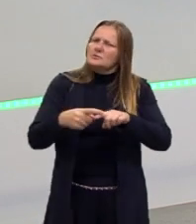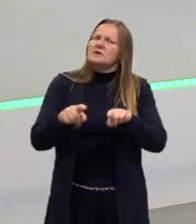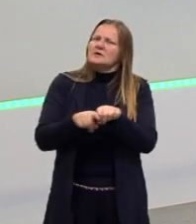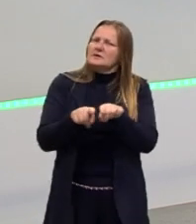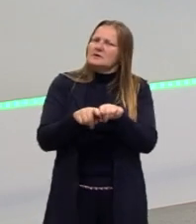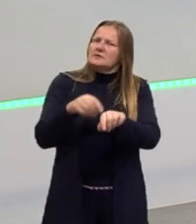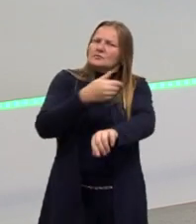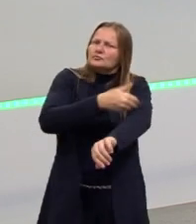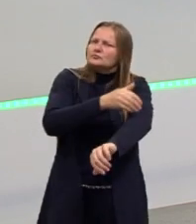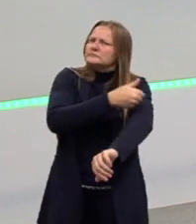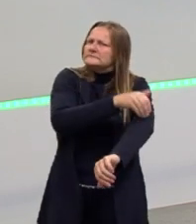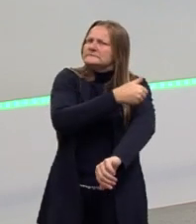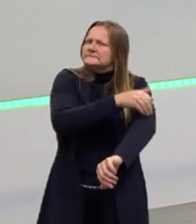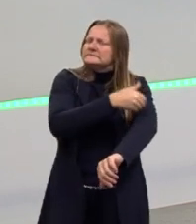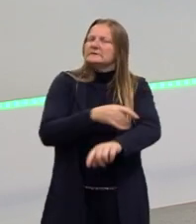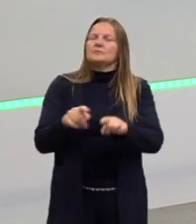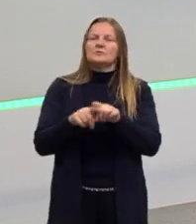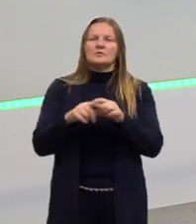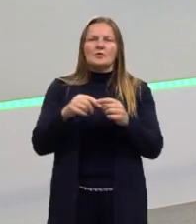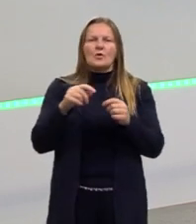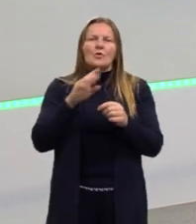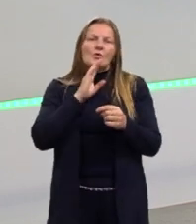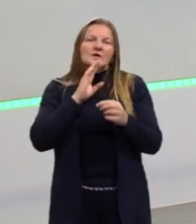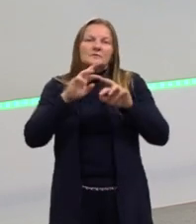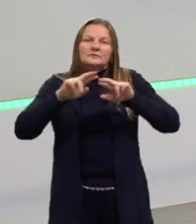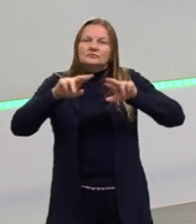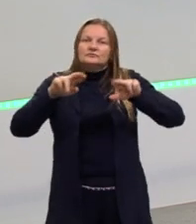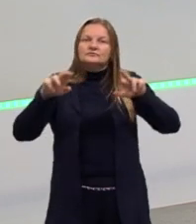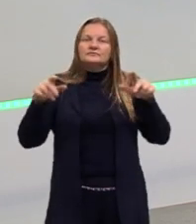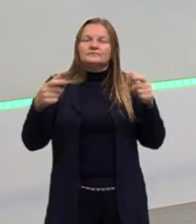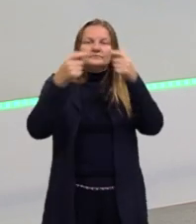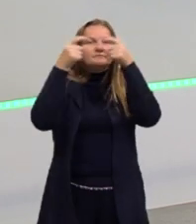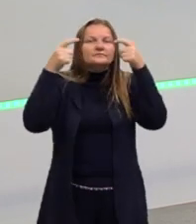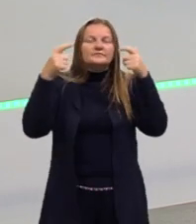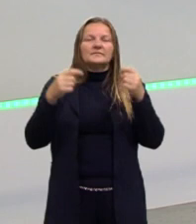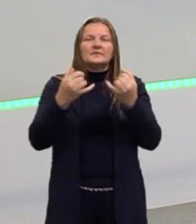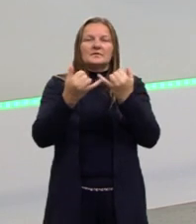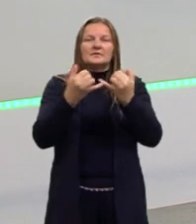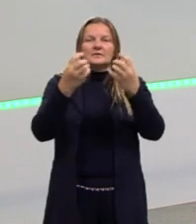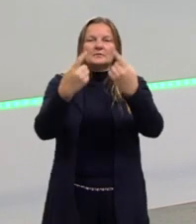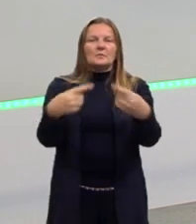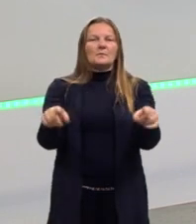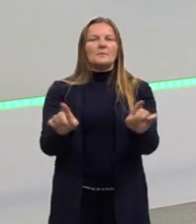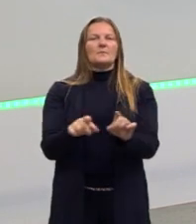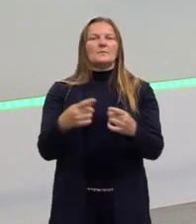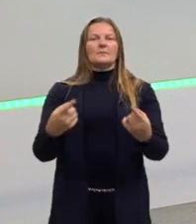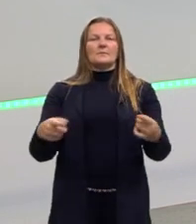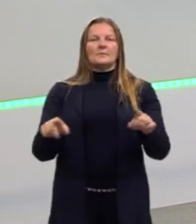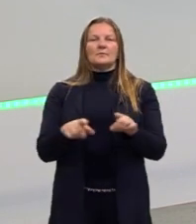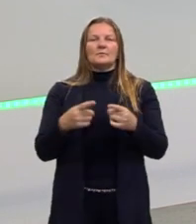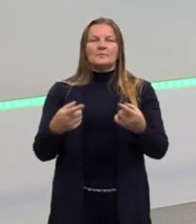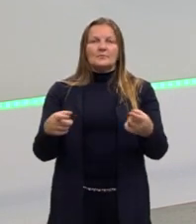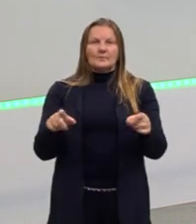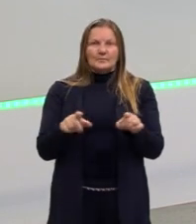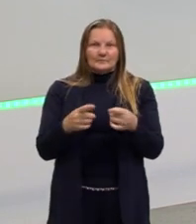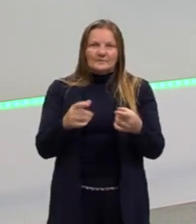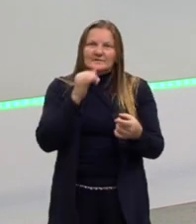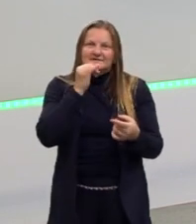Então, o artista sempre parte de um conhecimento imediato. Por exemplo, aqui vamos nos referir à música. O camarada